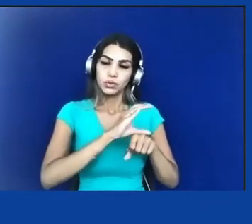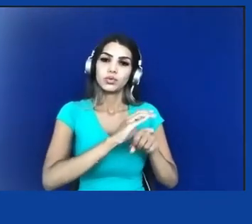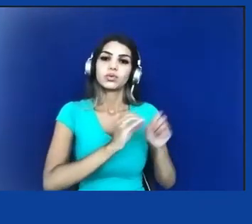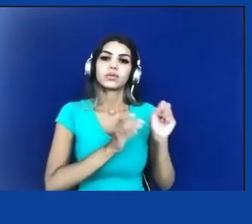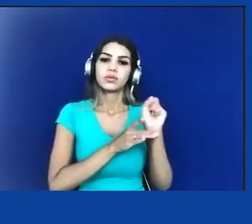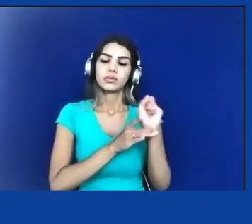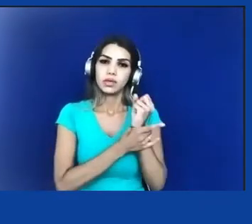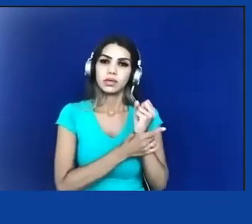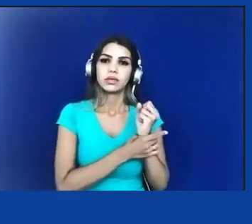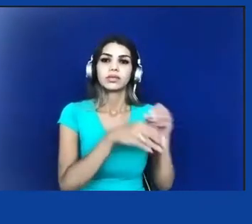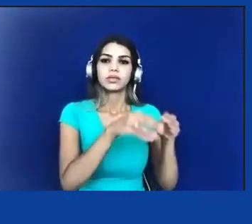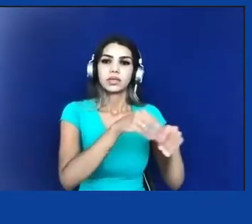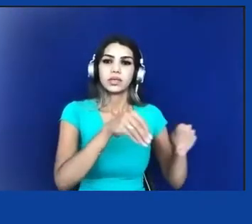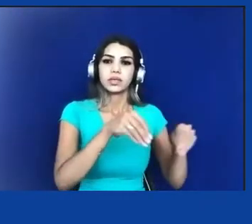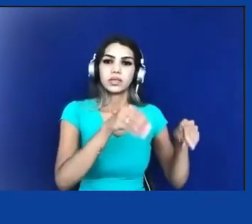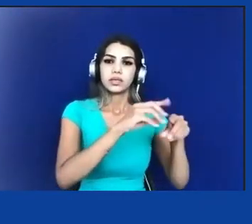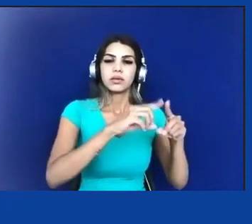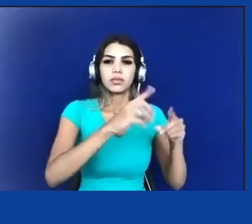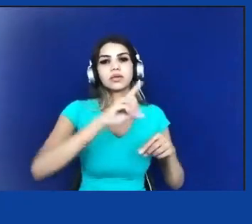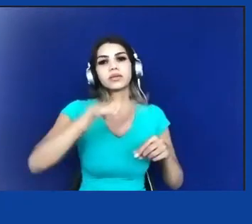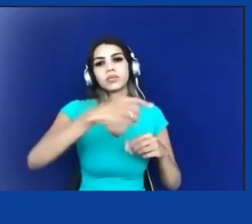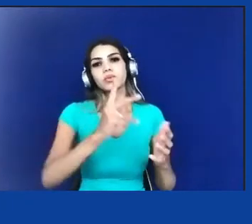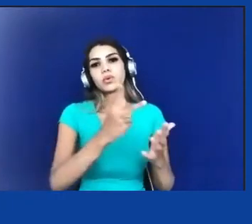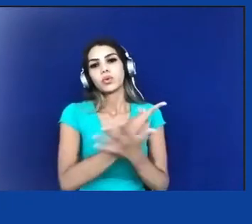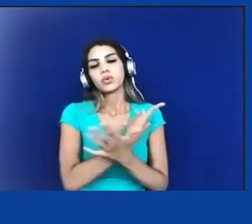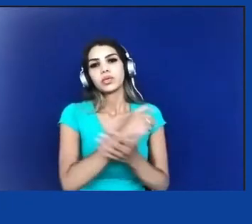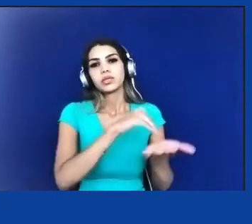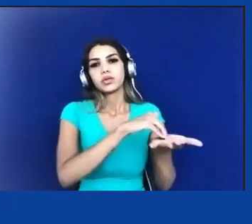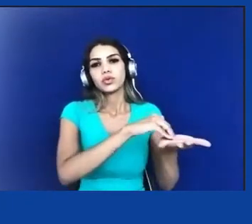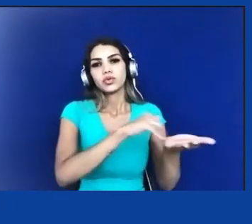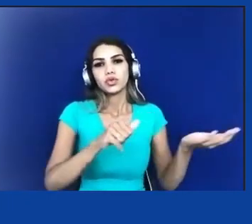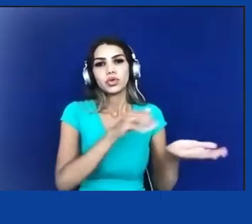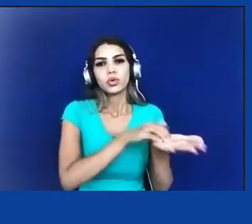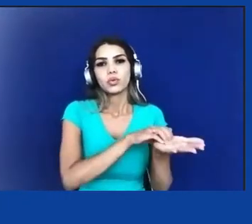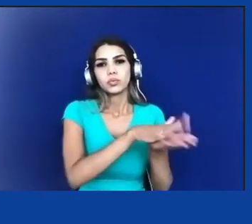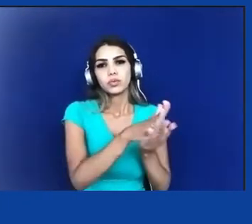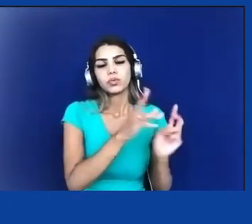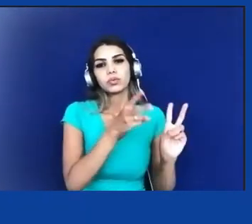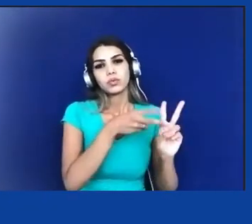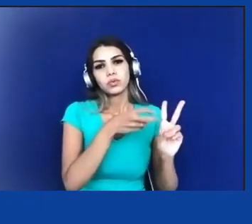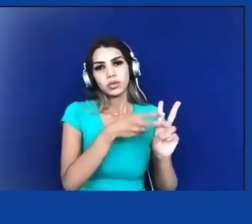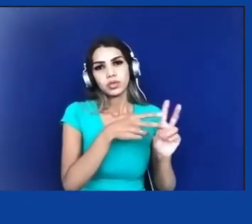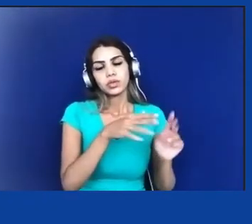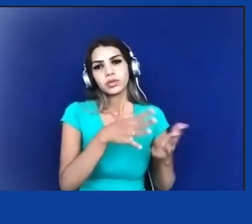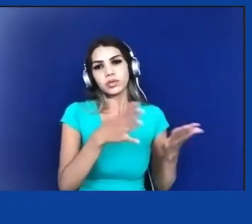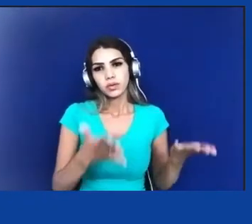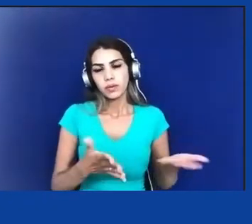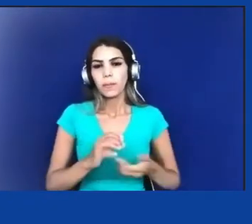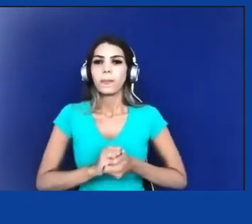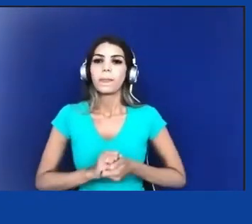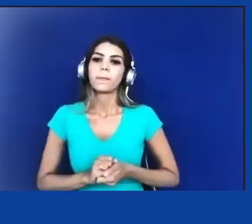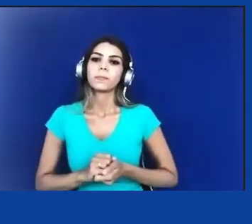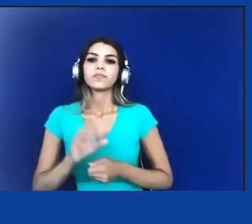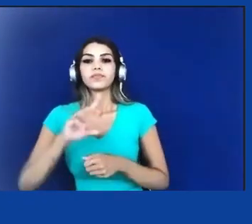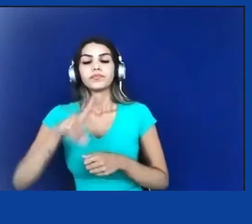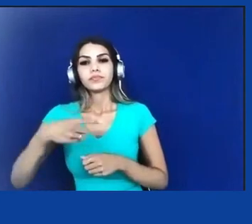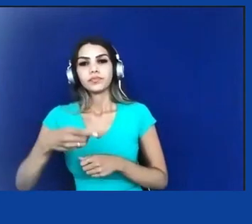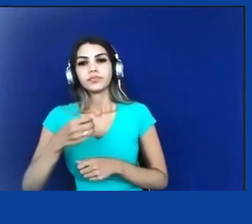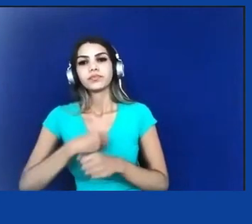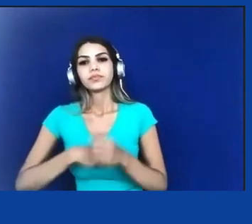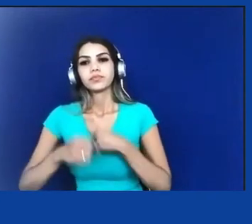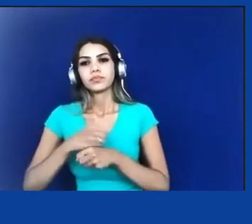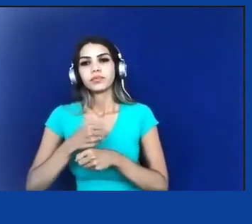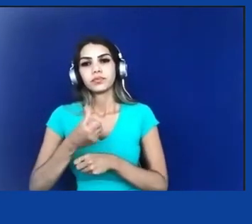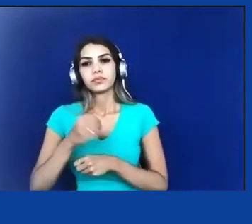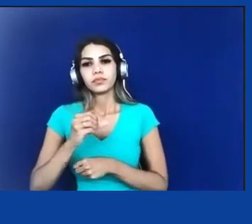posse das terras aos selvícolas sem essa condição de transferirem que foi reforçada em 67 quando foi assegurada a posse